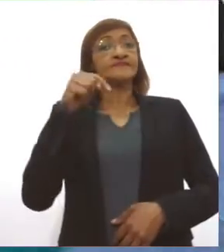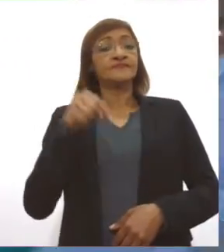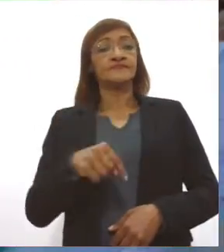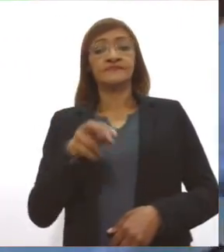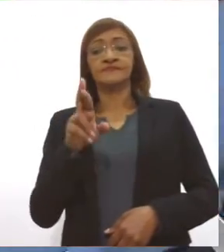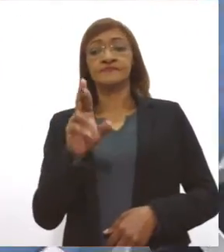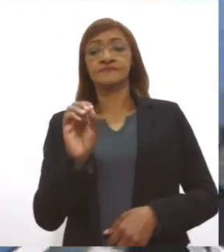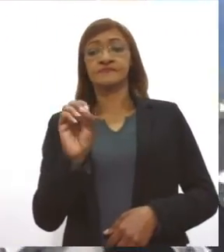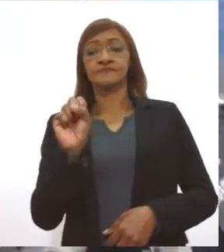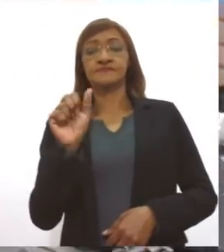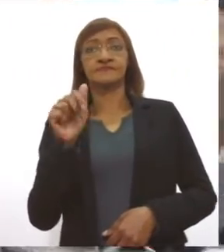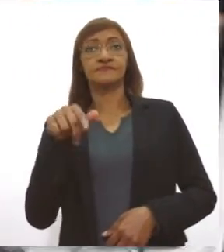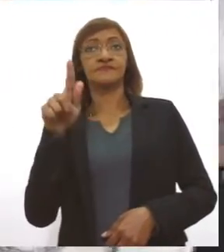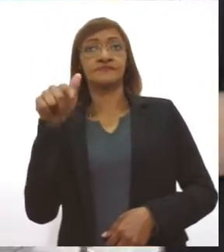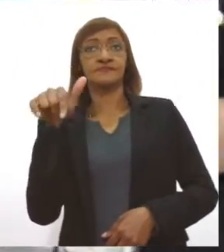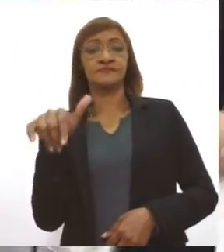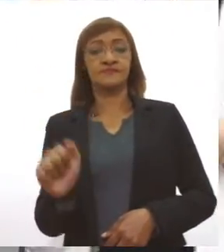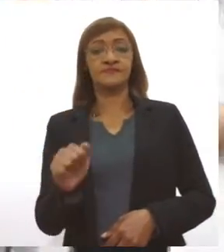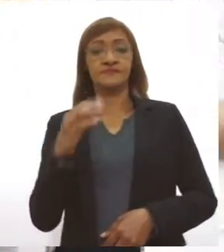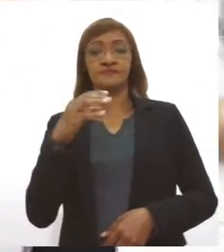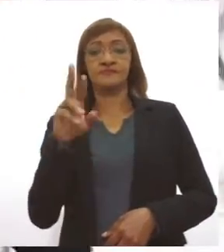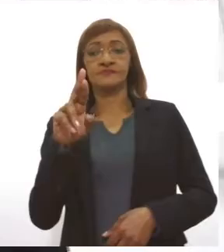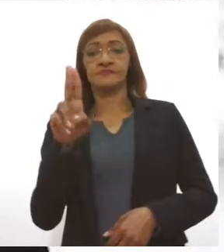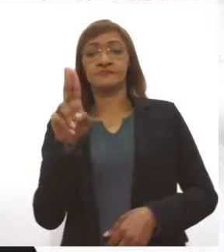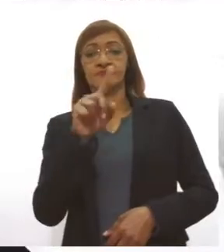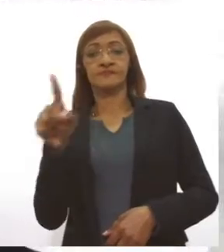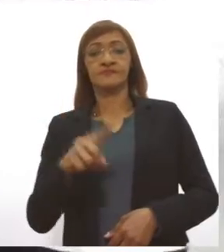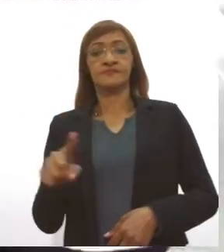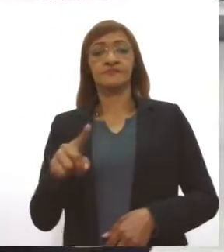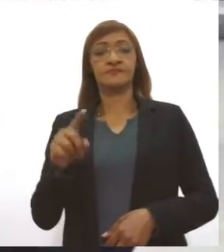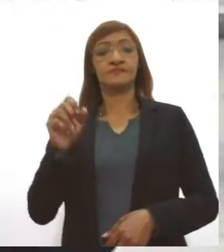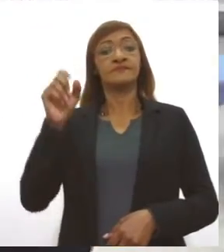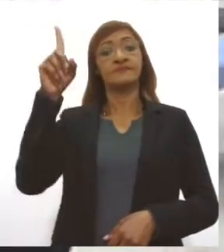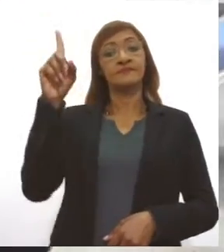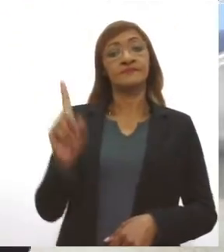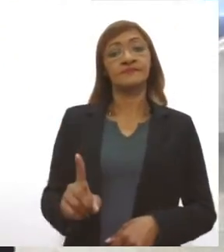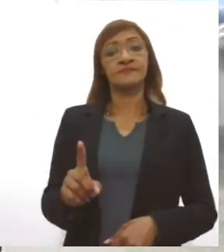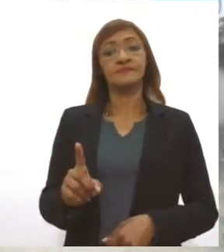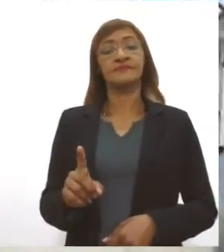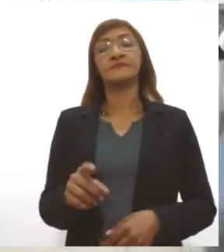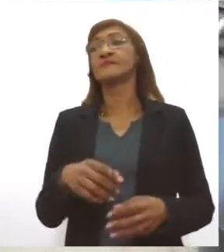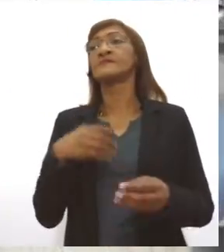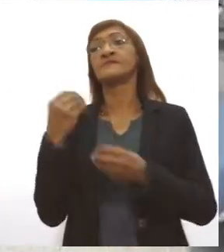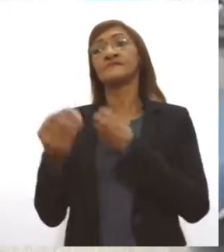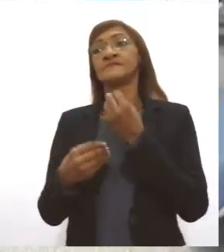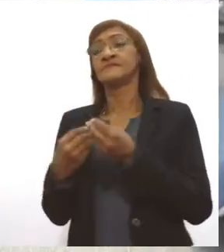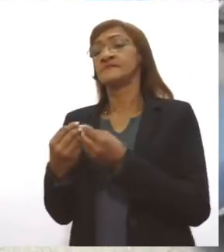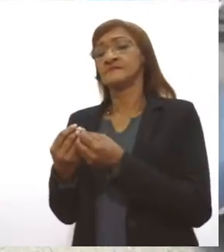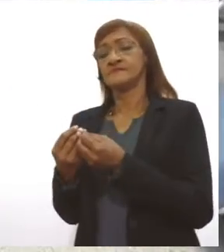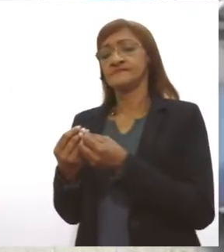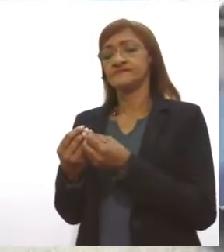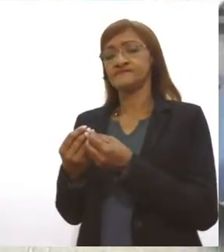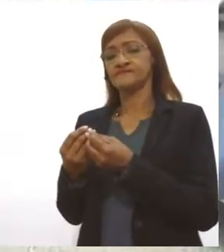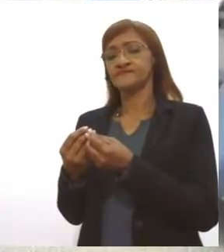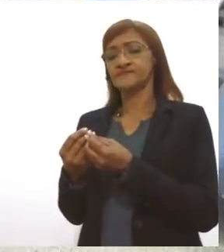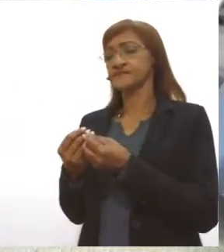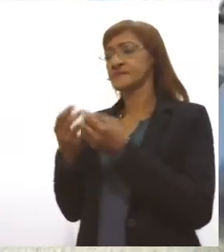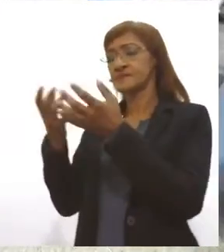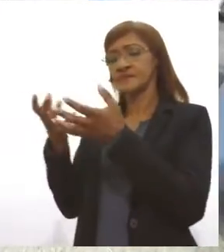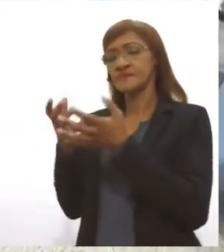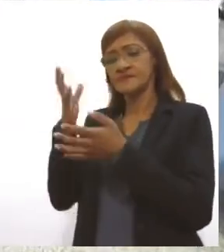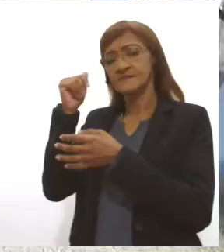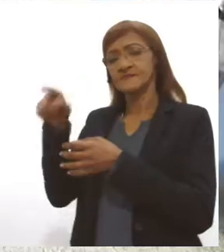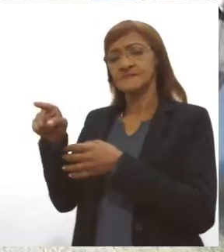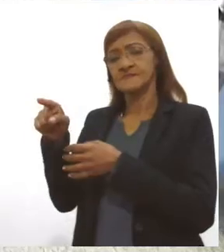de comunicação do Hemose, para entender um pouquinho melhor essa situação, né, Rosângela? Eu queria saber de você o seguinte, como estão os